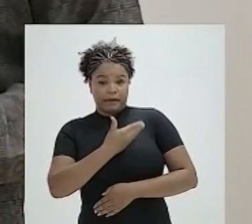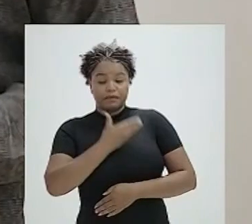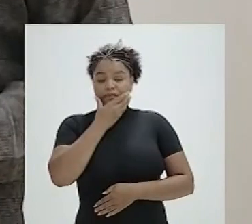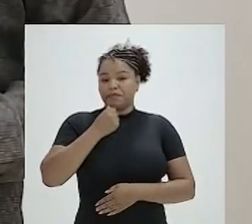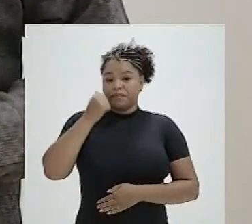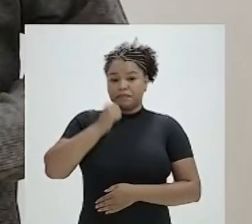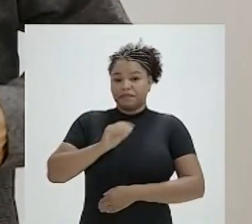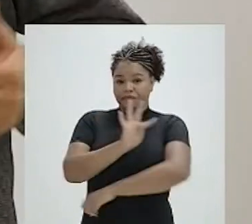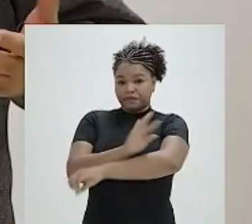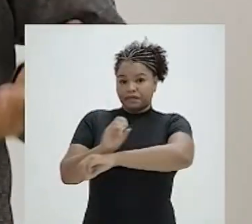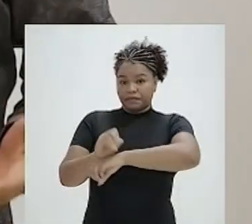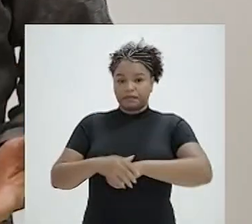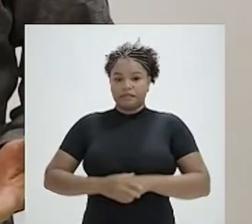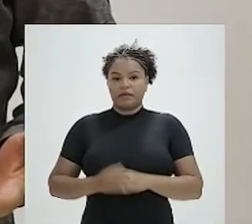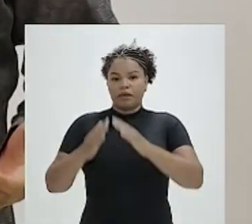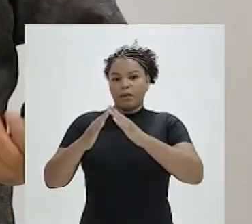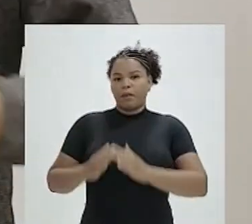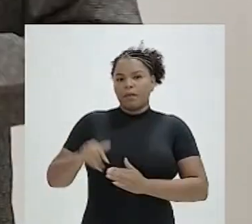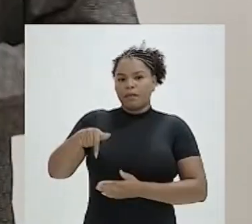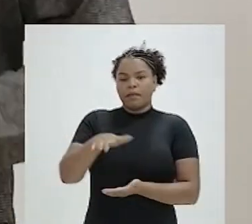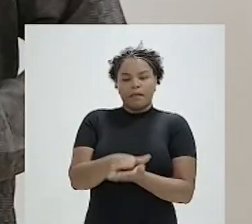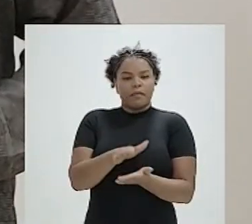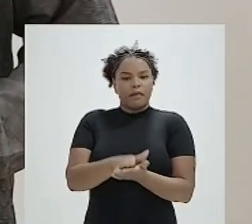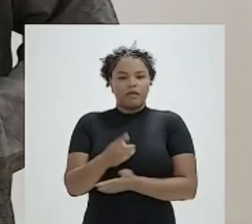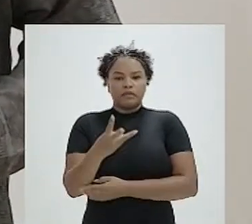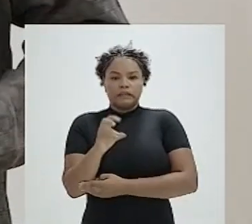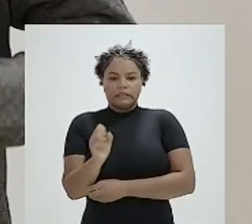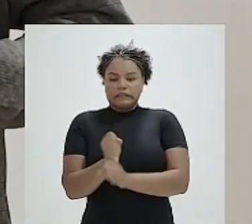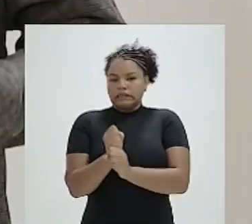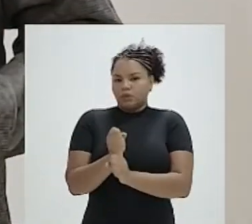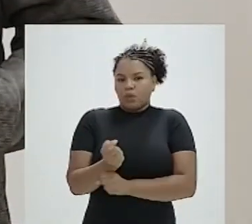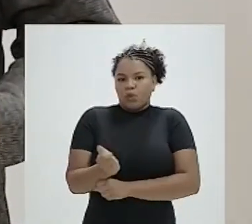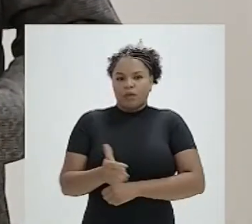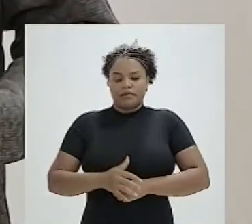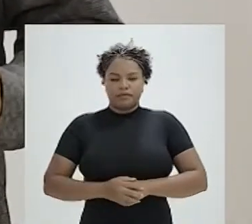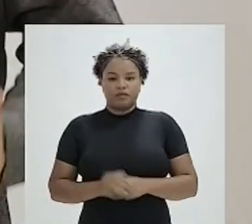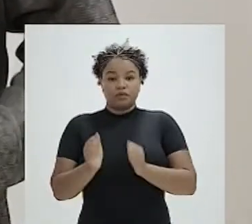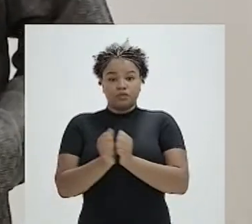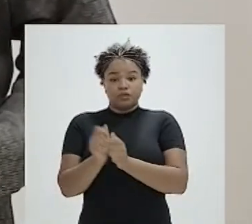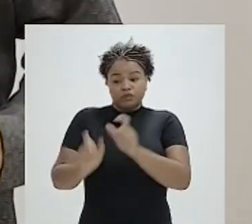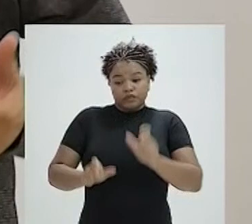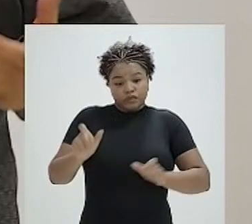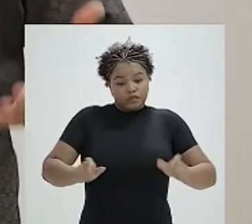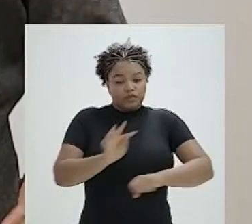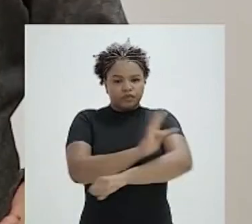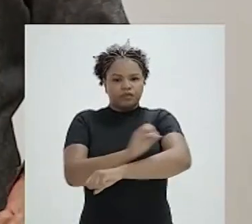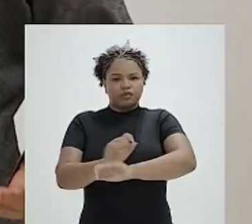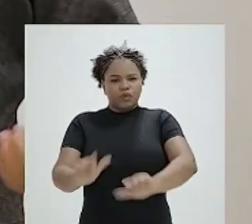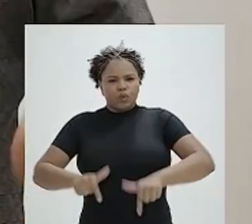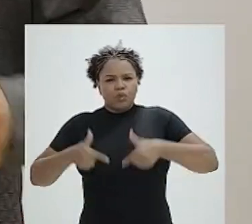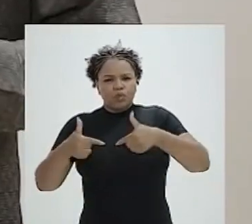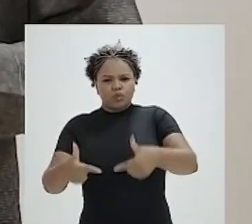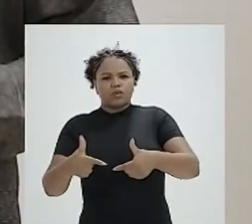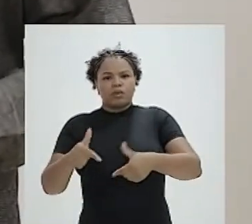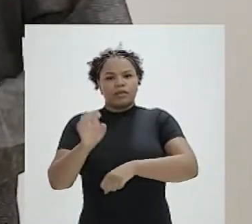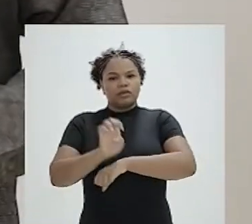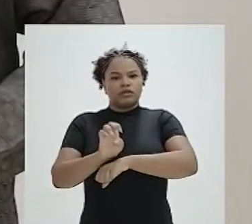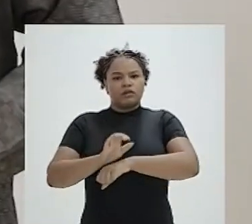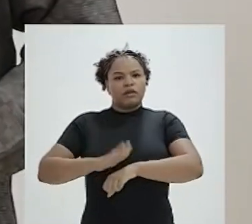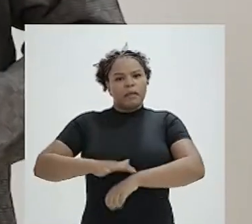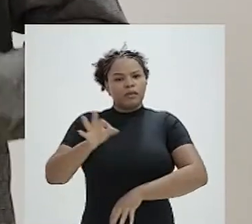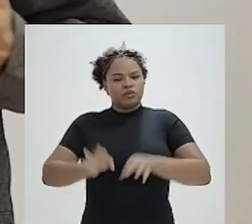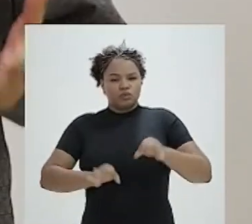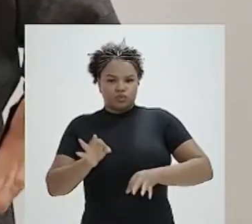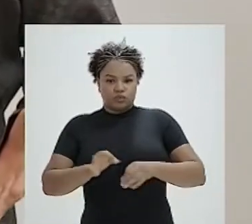tocantinenses Moro aqui em Palmas há quase 30 anos E junto com outros tocantinenses Tenho lutado para um Estado mais digno